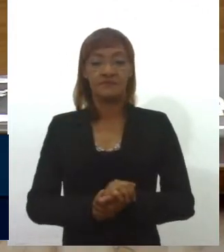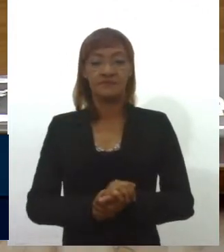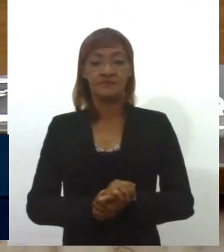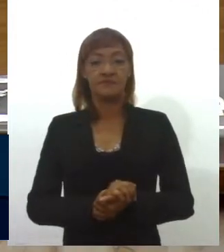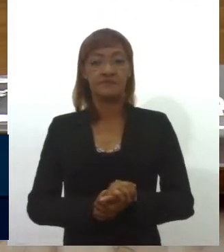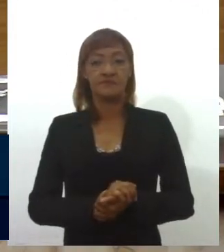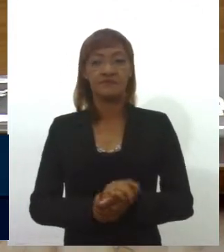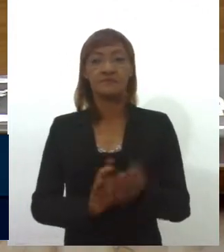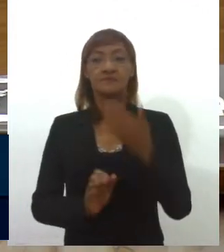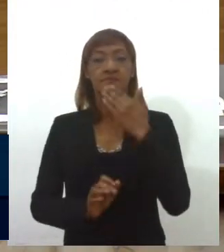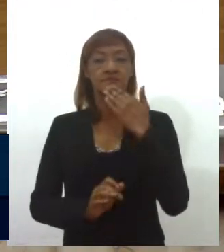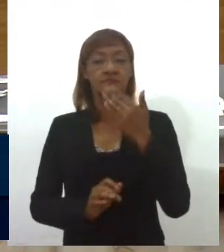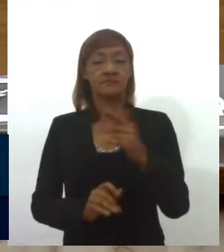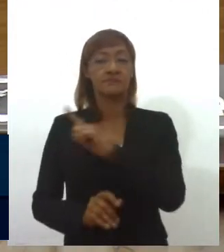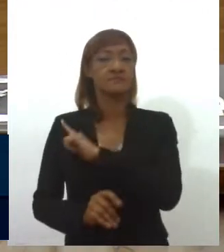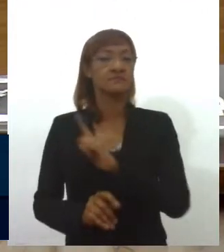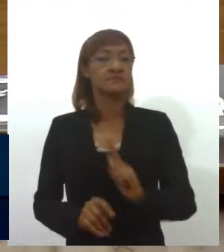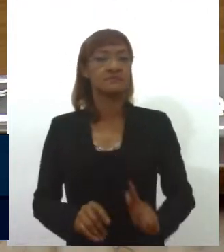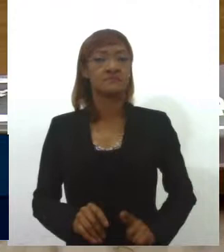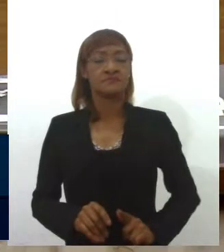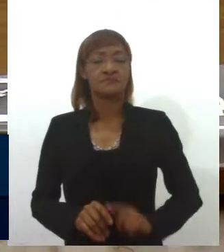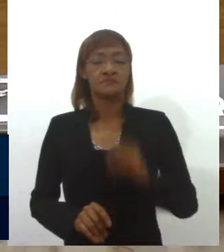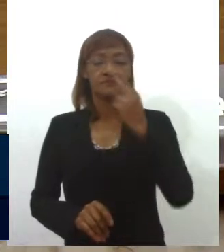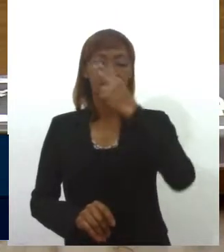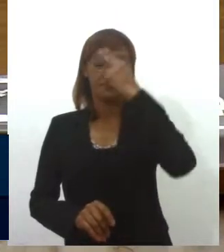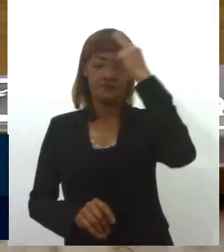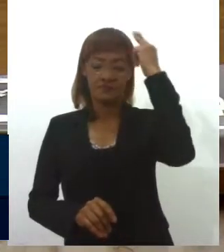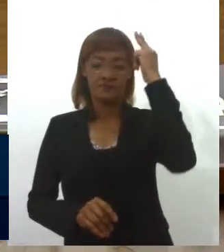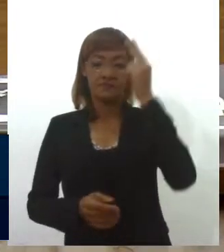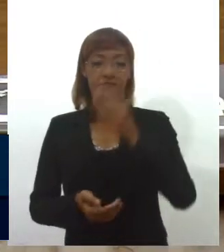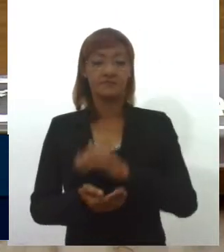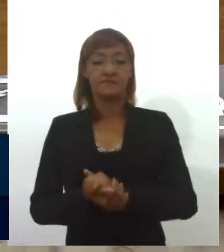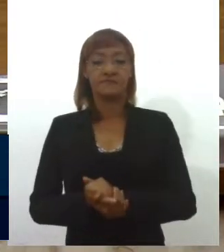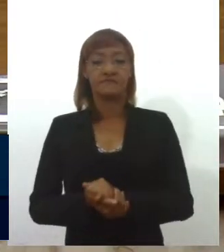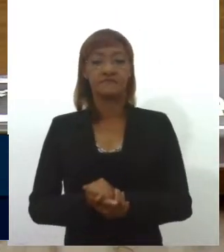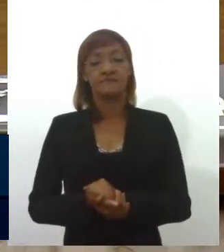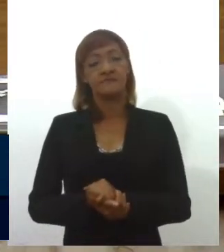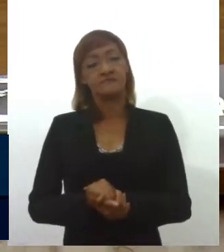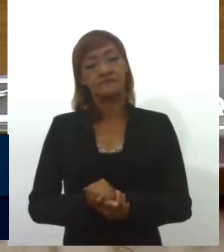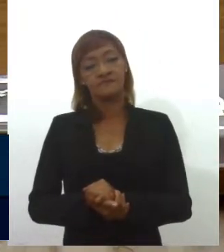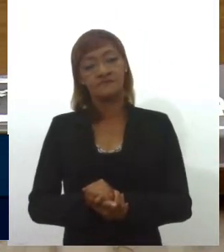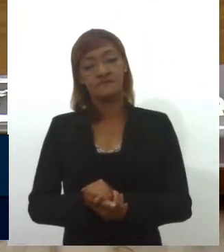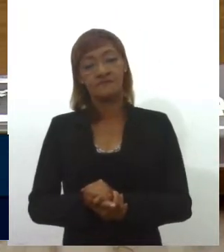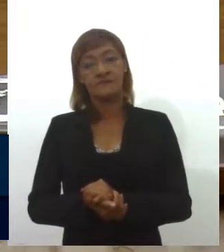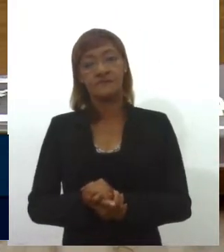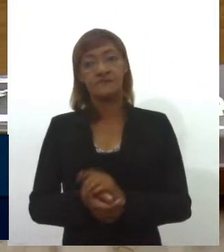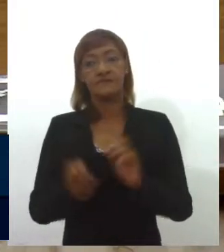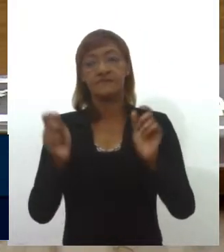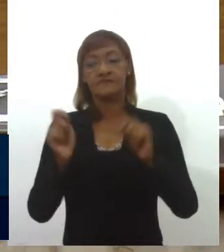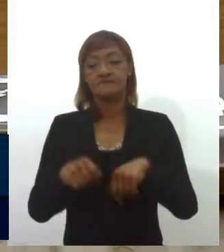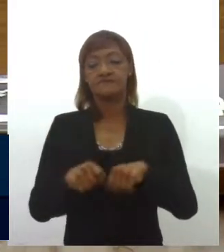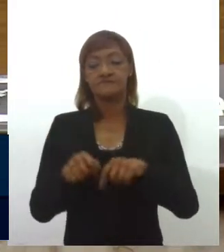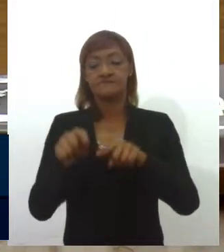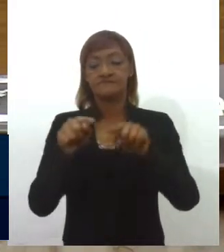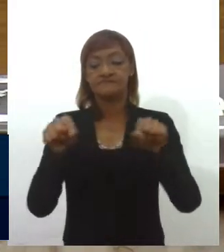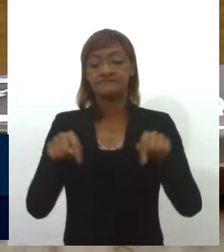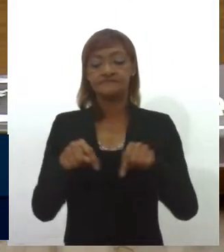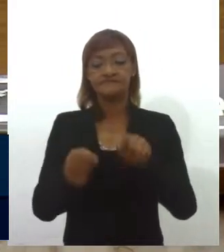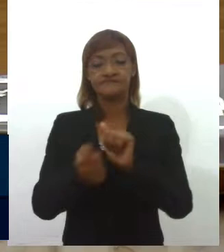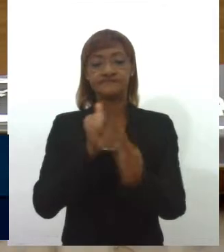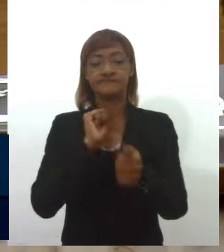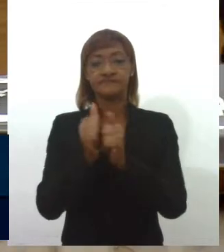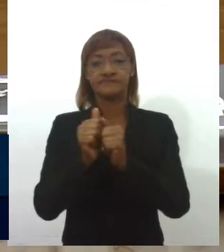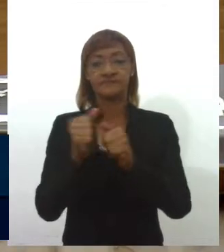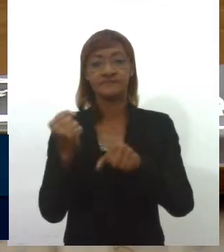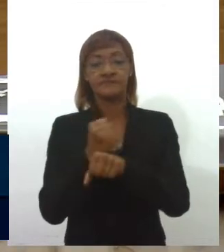Solicita ao governador Belivaldo Chagas a construção de uma quadra poliesportiva